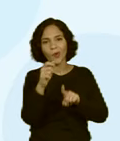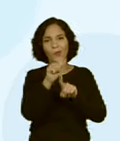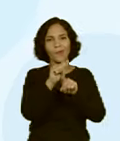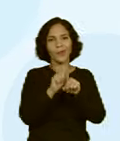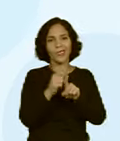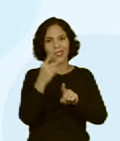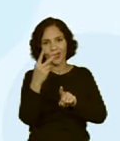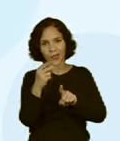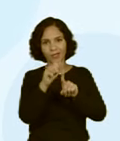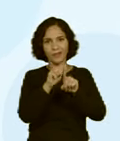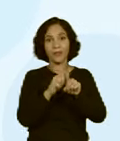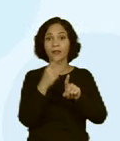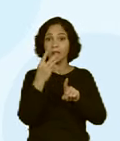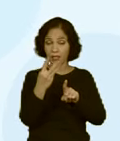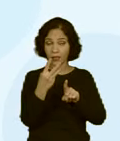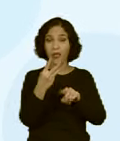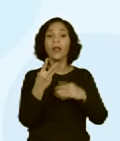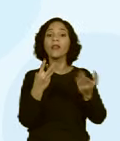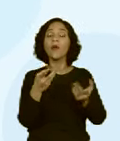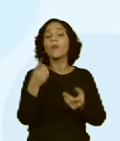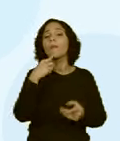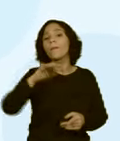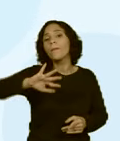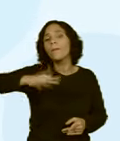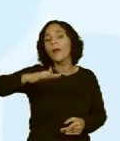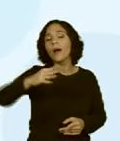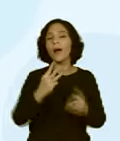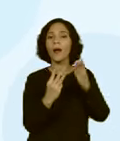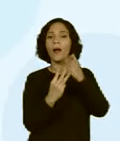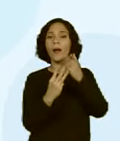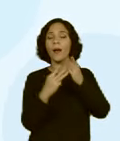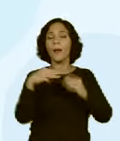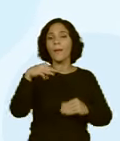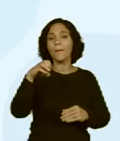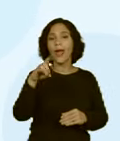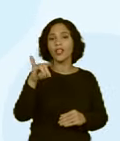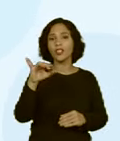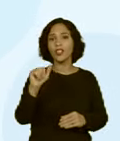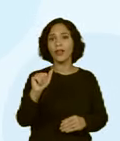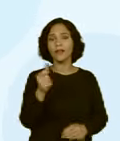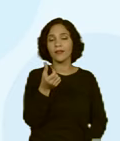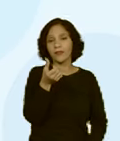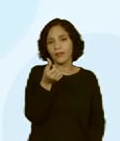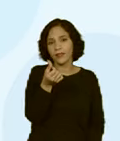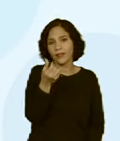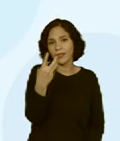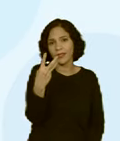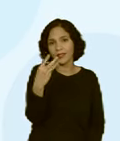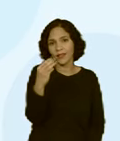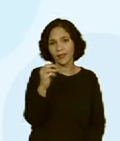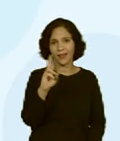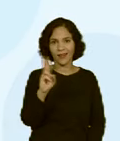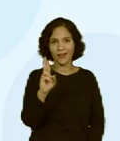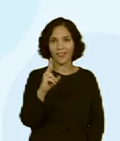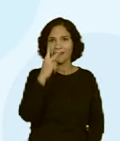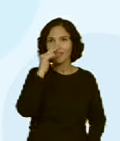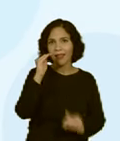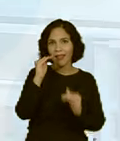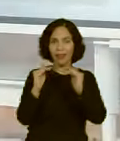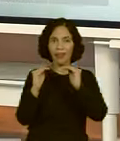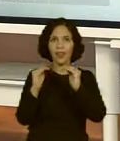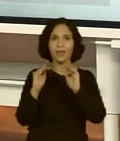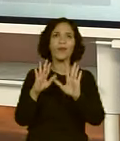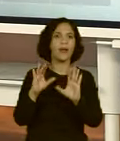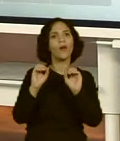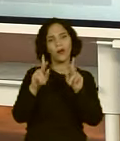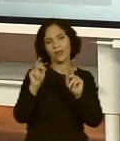R$ 630,00. Opa! Saiu um pouquinho aqui da sequência,